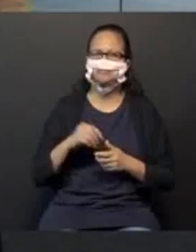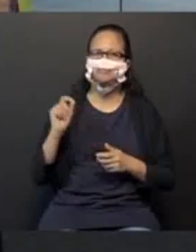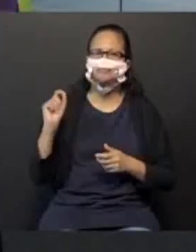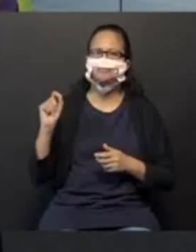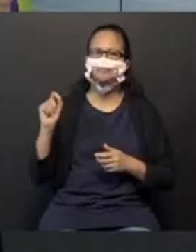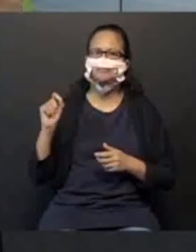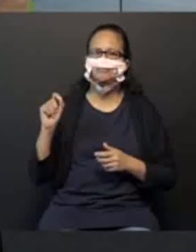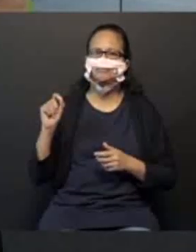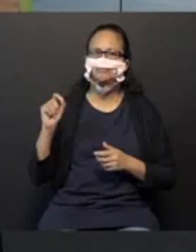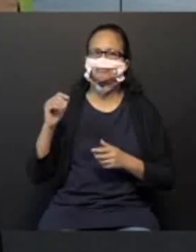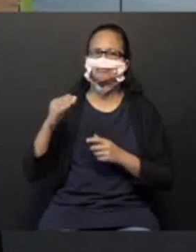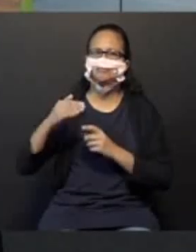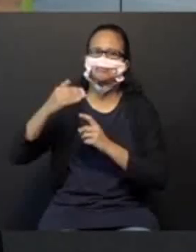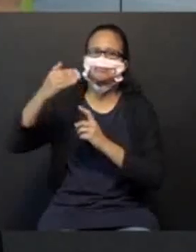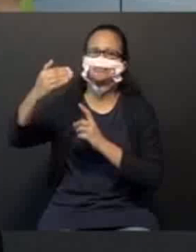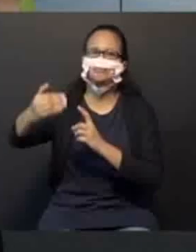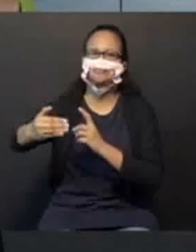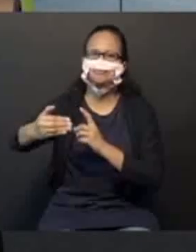na frente?